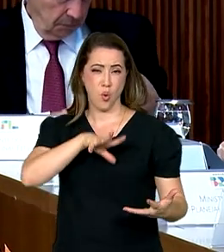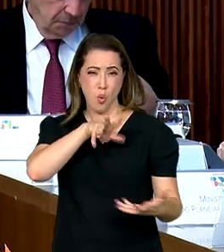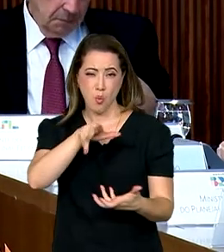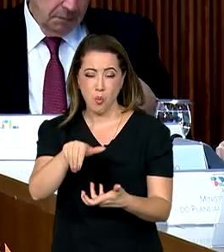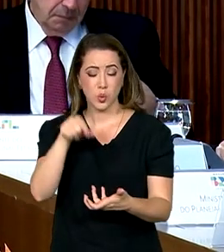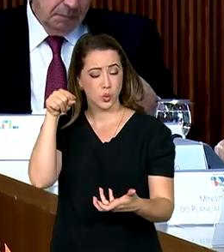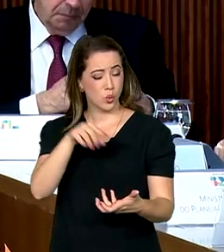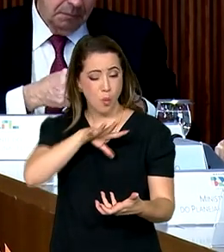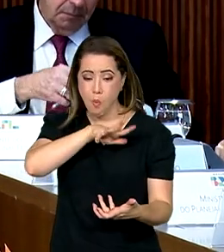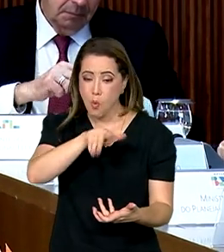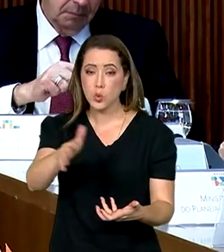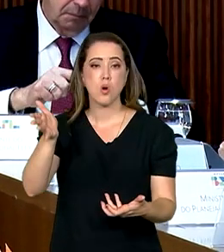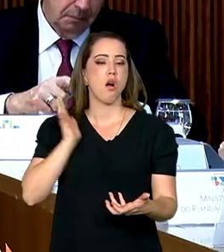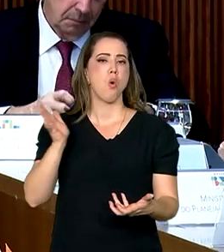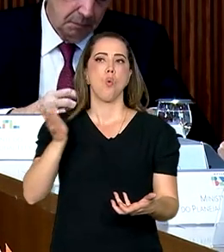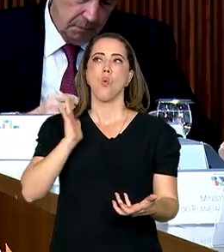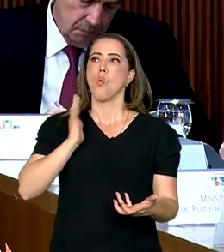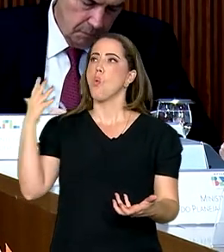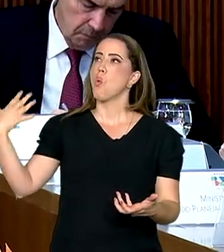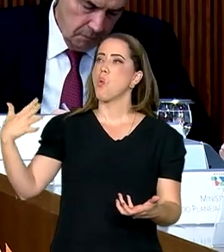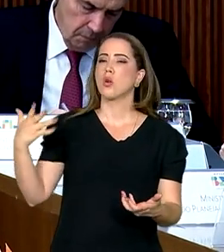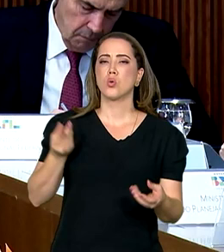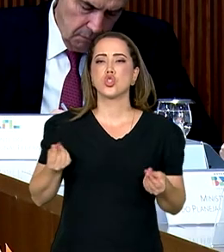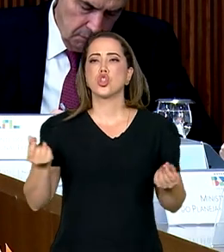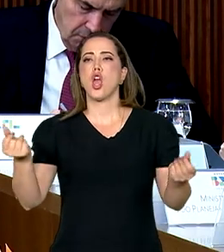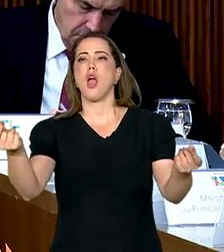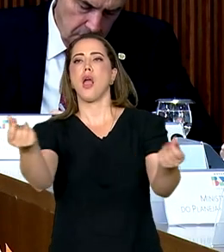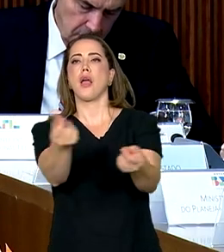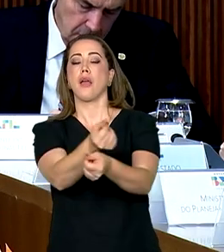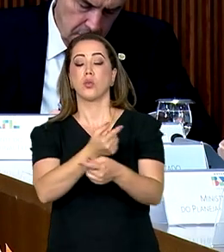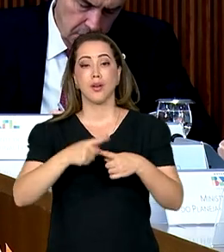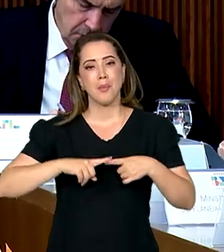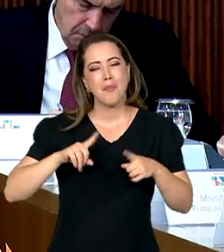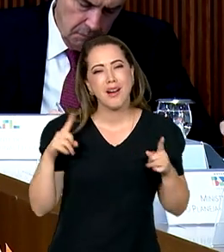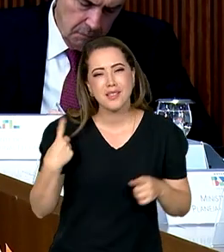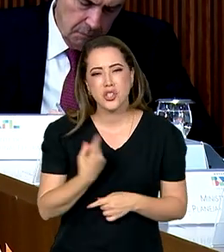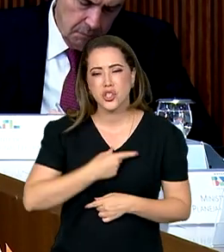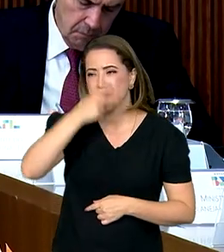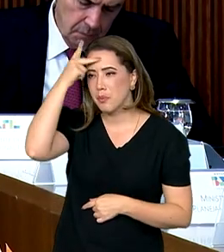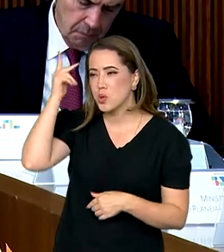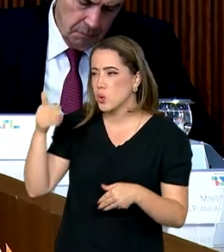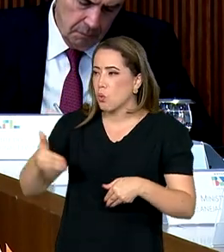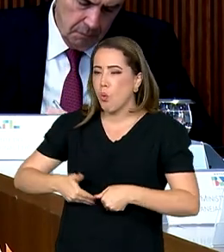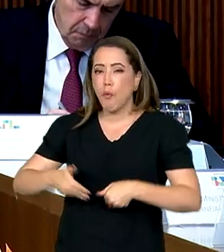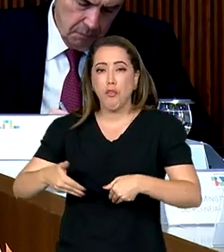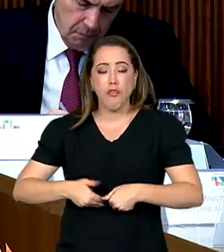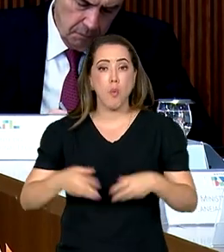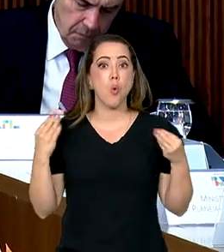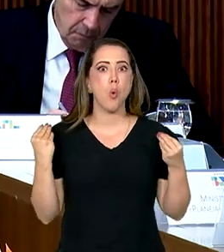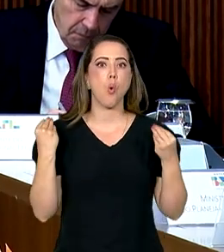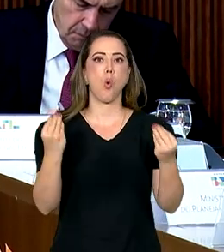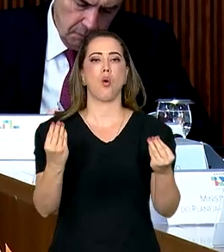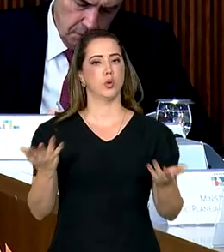rico, com tanto dinheiro atravessando os Atlânticos, a gente ter tanta gente ainda passando fome. Um